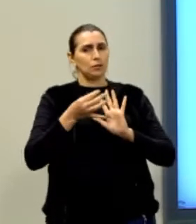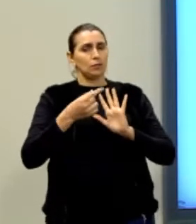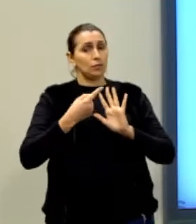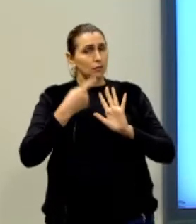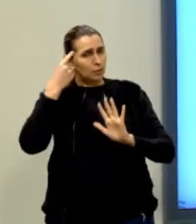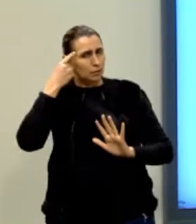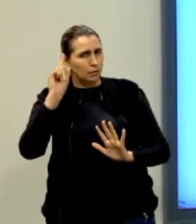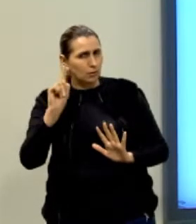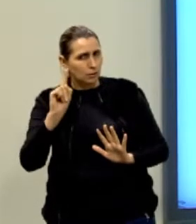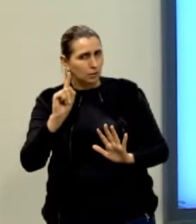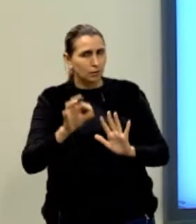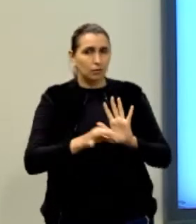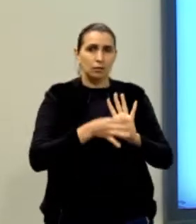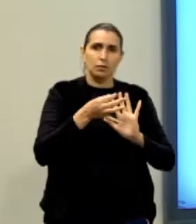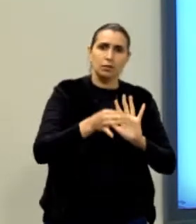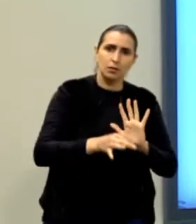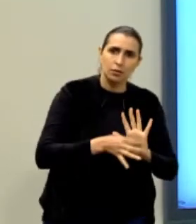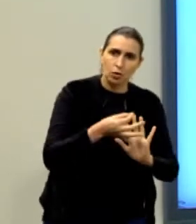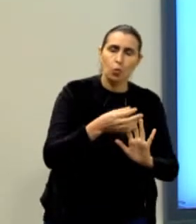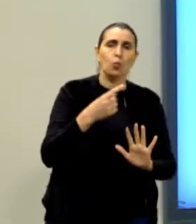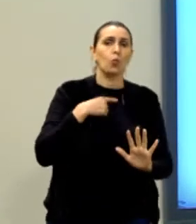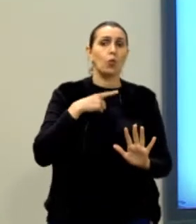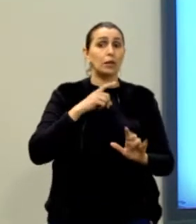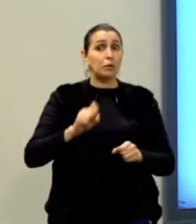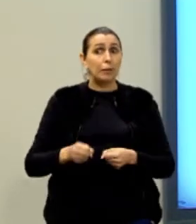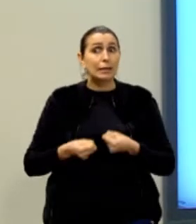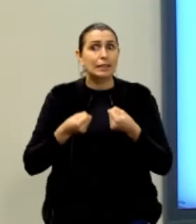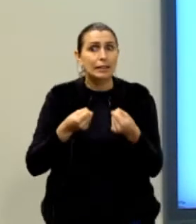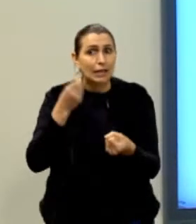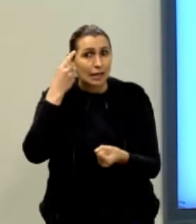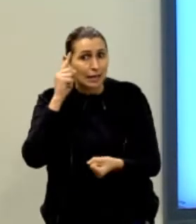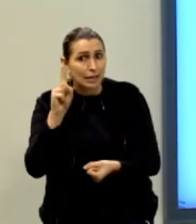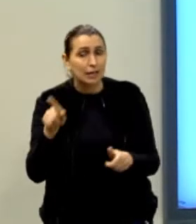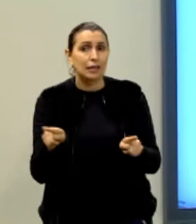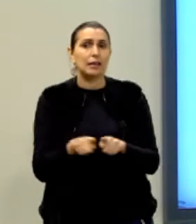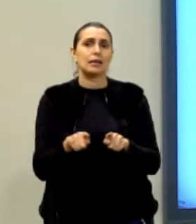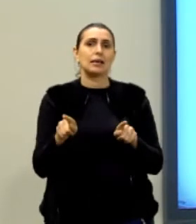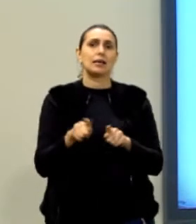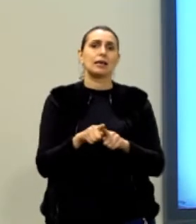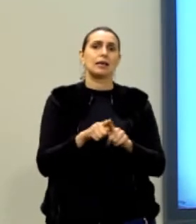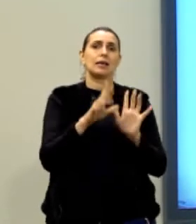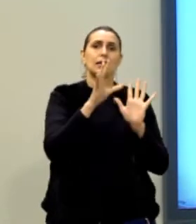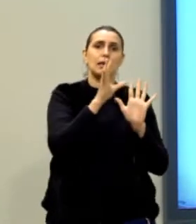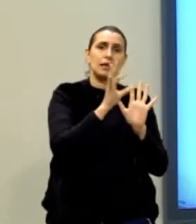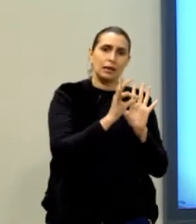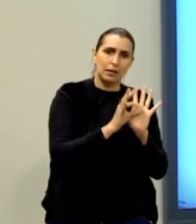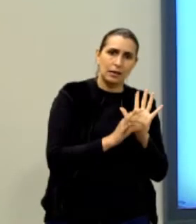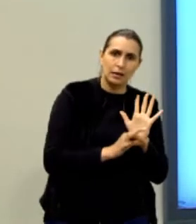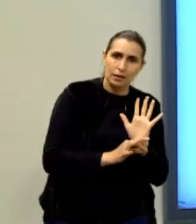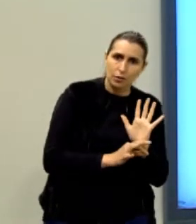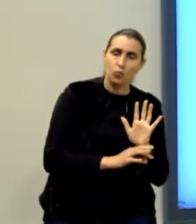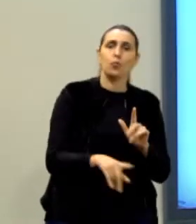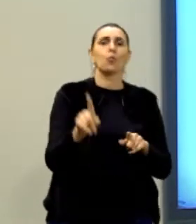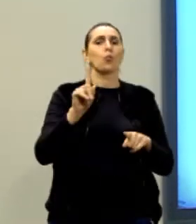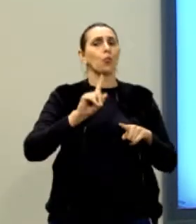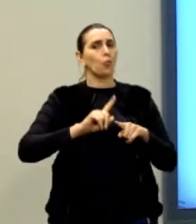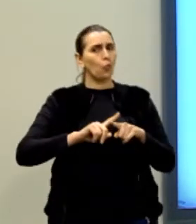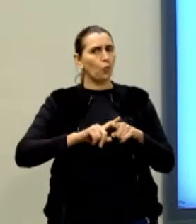verdade, ele é argumentativo, porque a gente vai ter uma tese, né? E ele é dissertativo, porque a gente vai